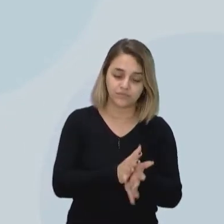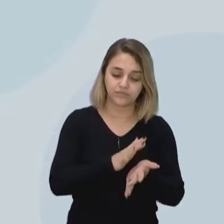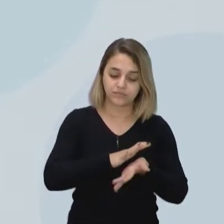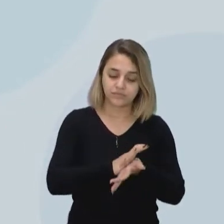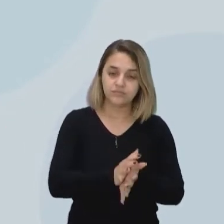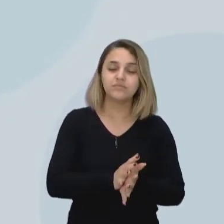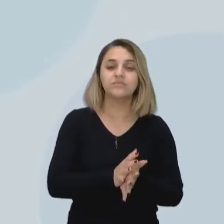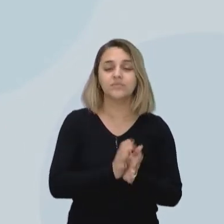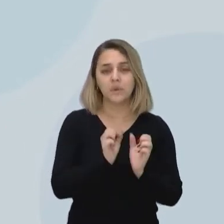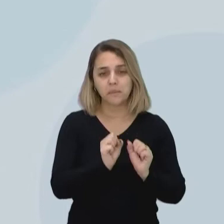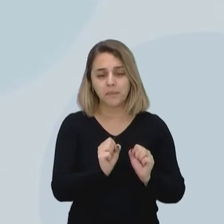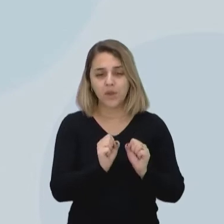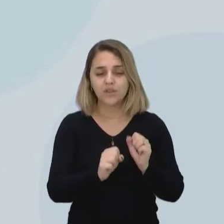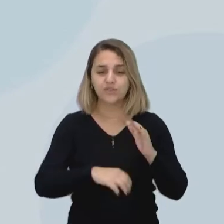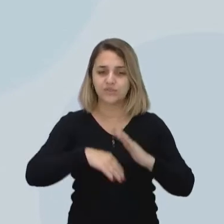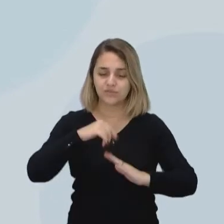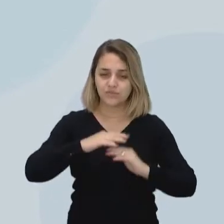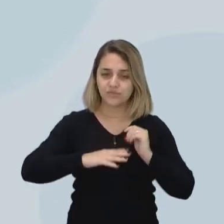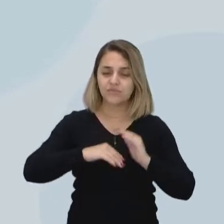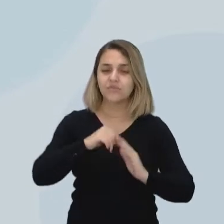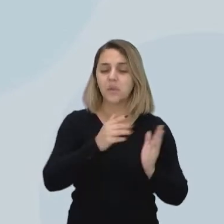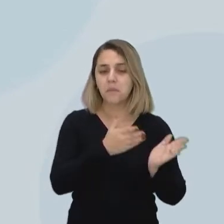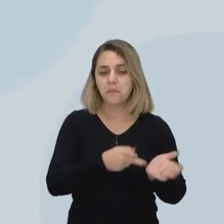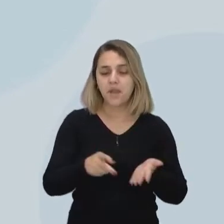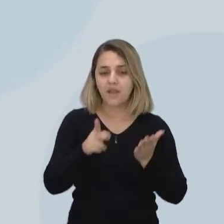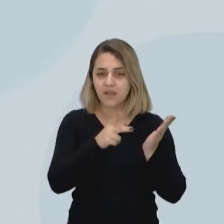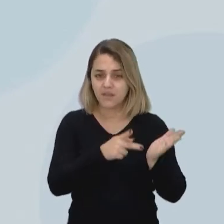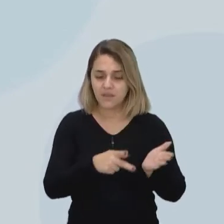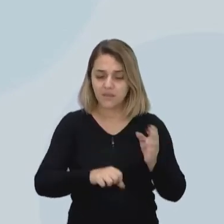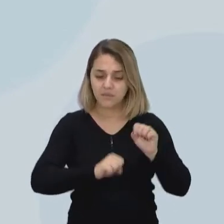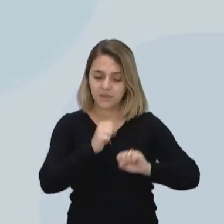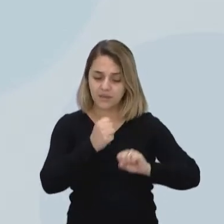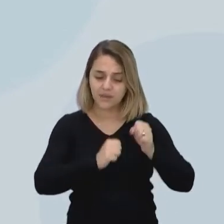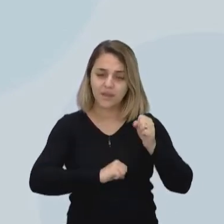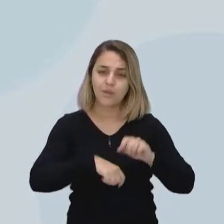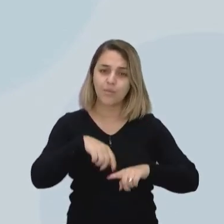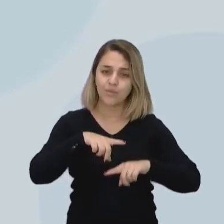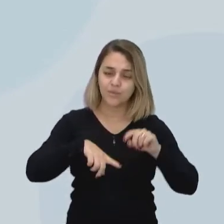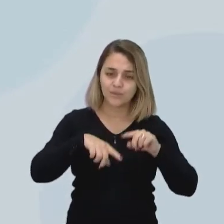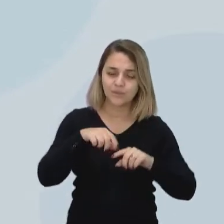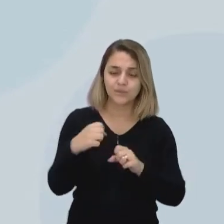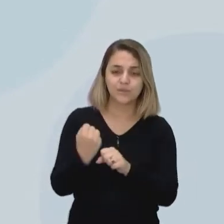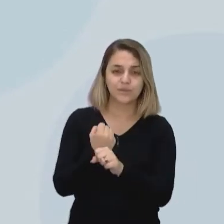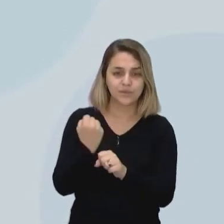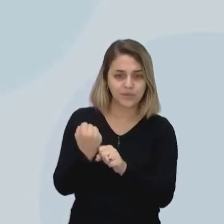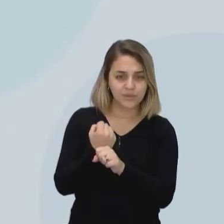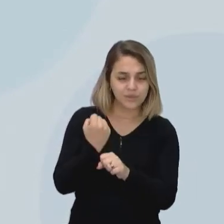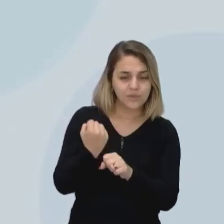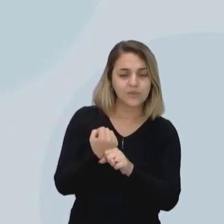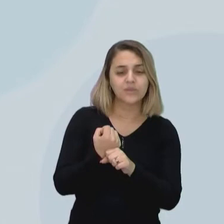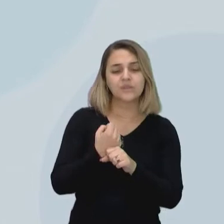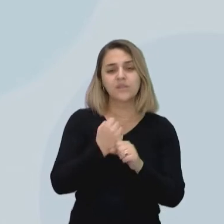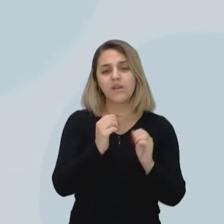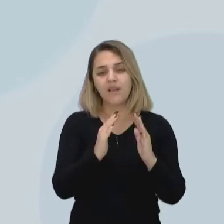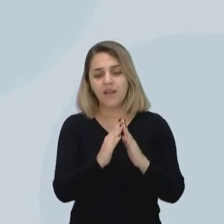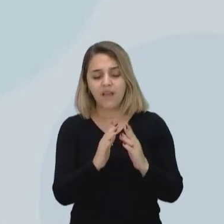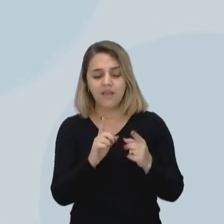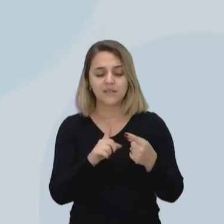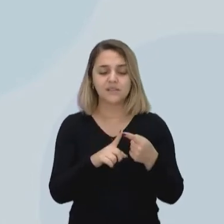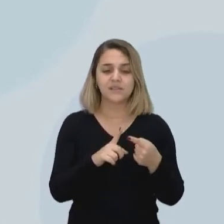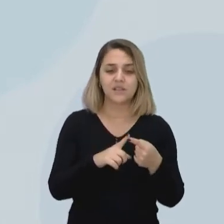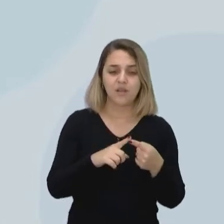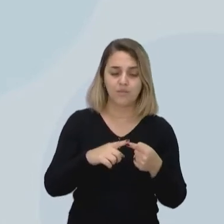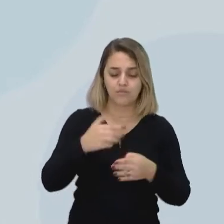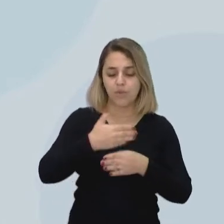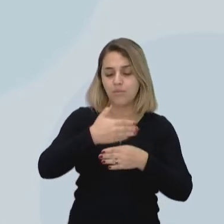poderá servir para fabricar produtos de base, né? Para a construção civil, como tijolos, como blocos de cimento,